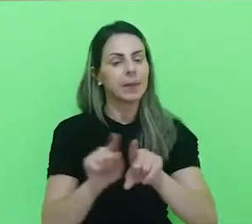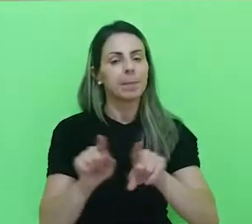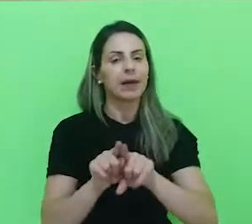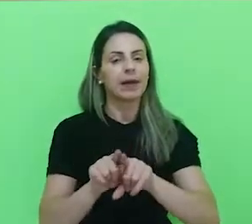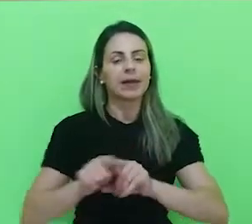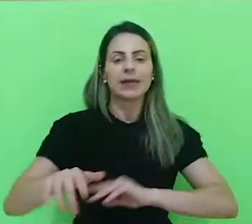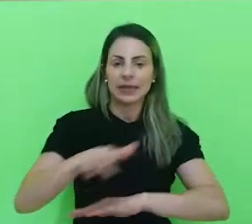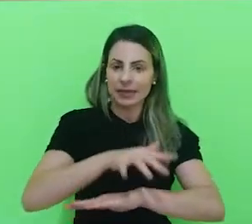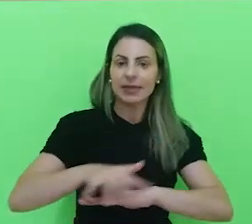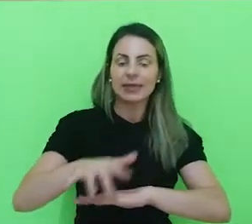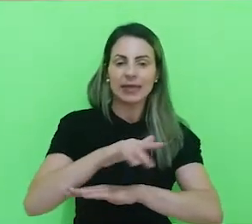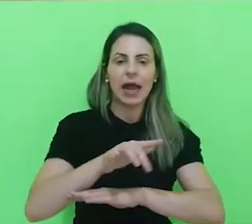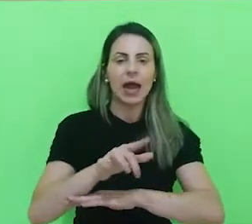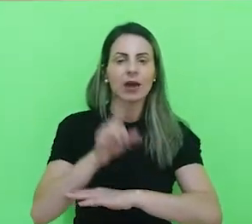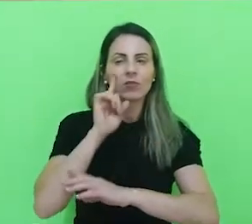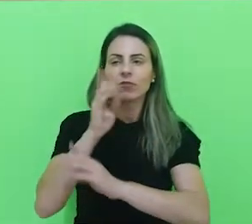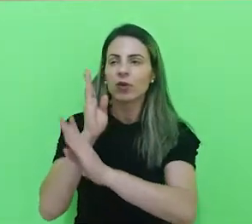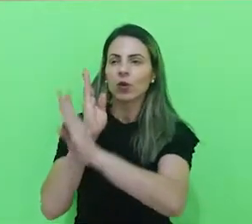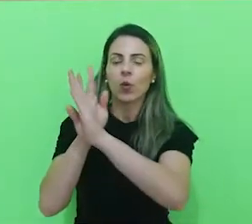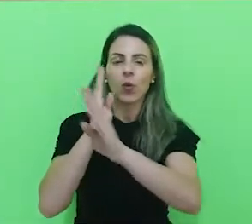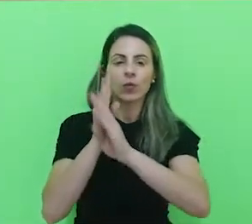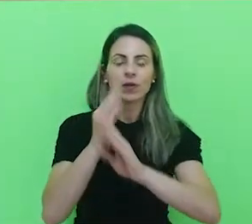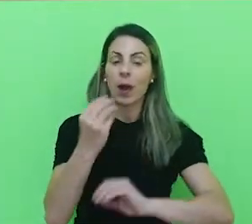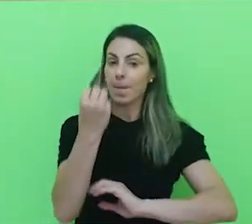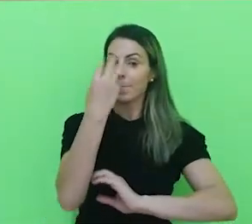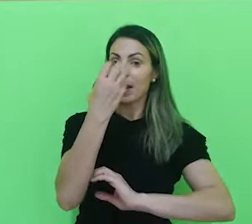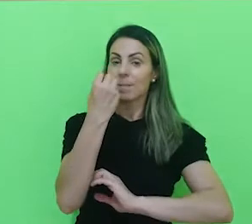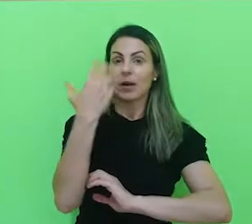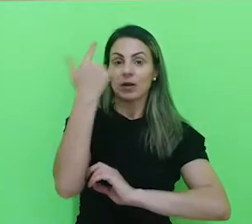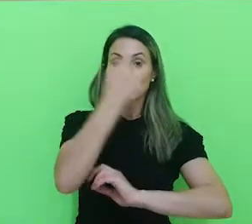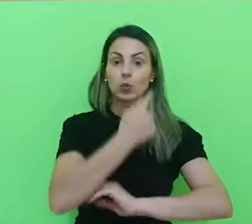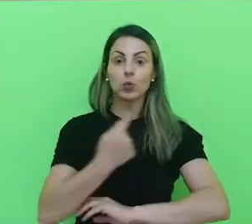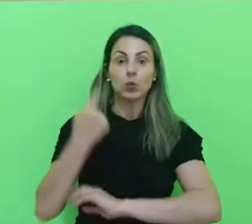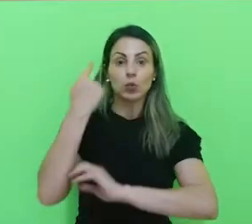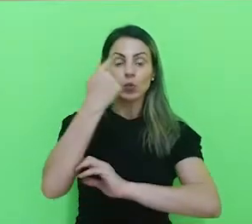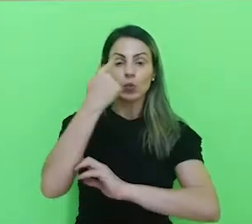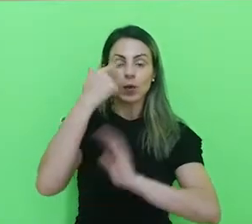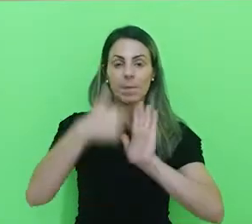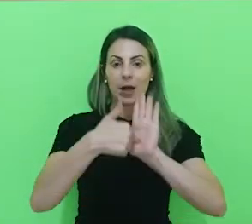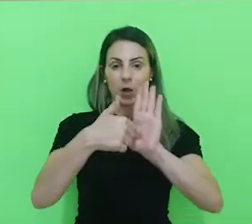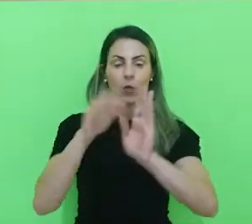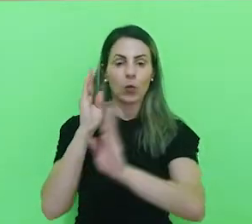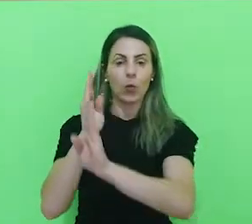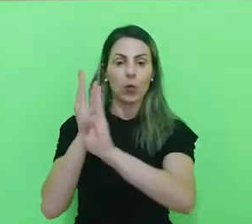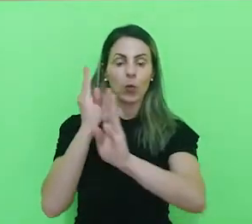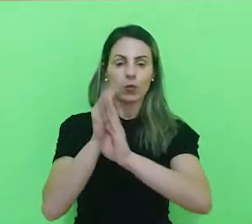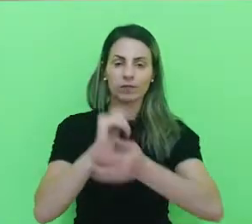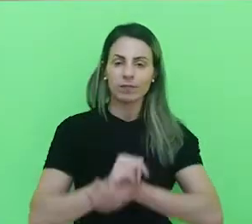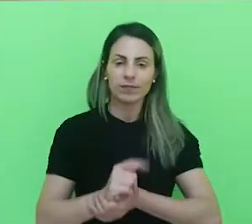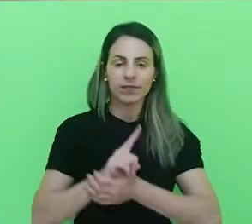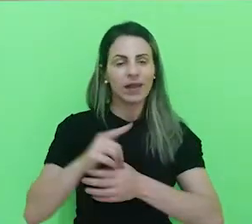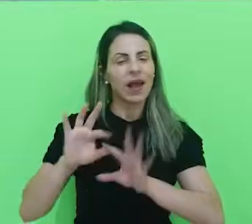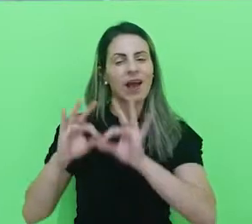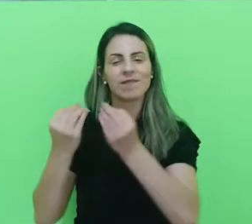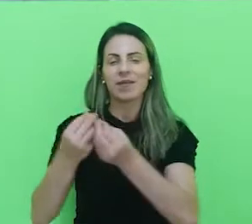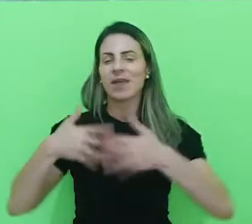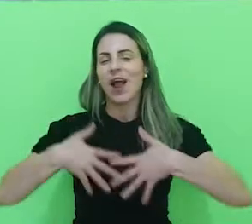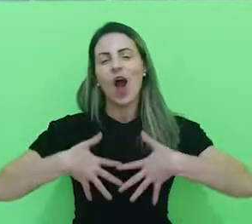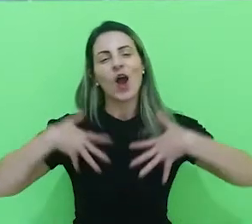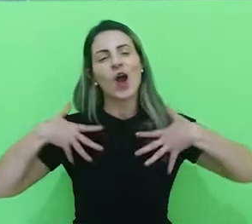do diagnóstico por imagem, que é a parte que é focada na radiologia, e dar um orgulho para a família.